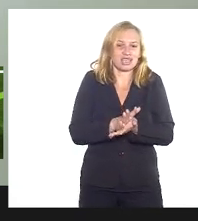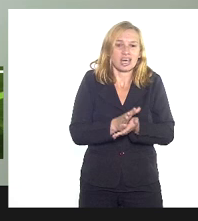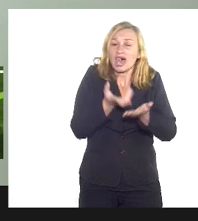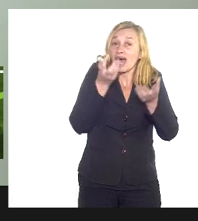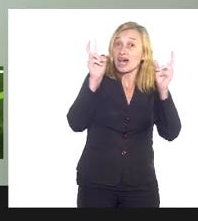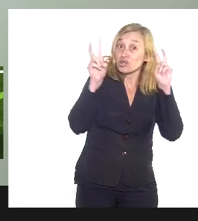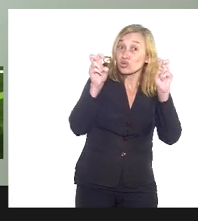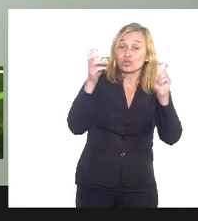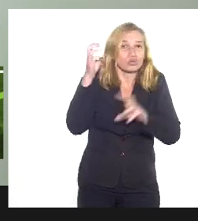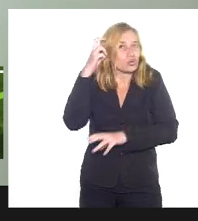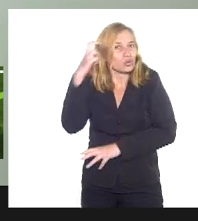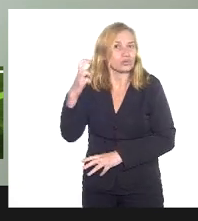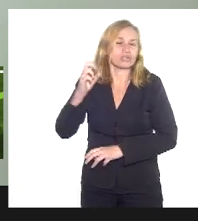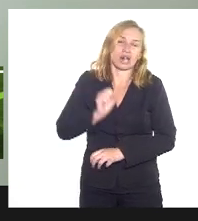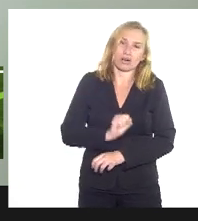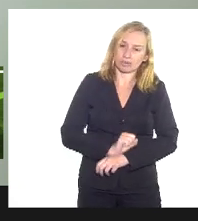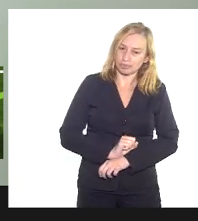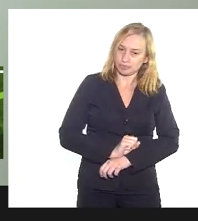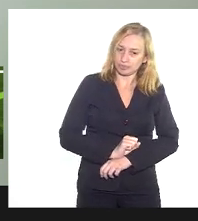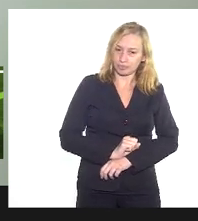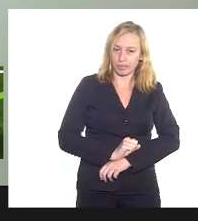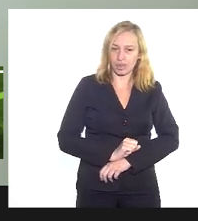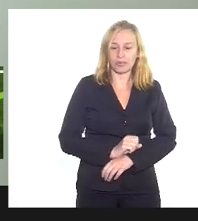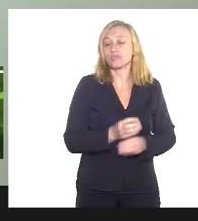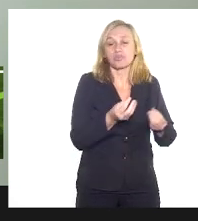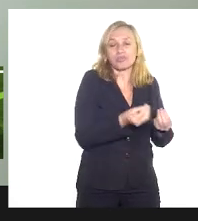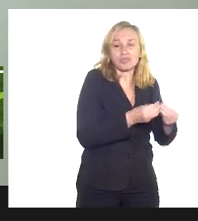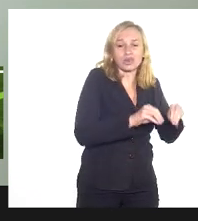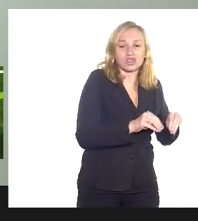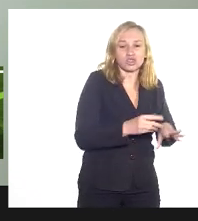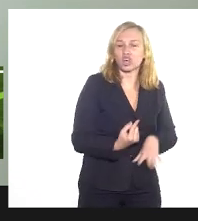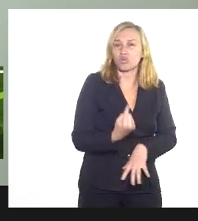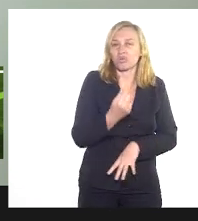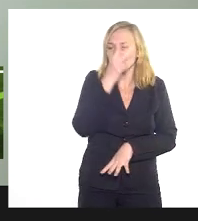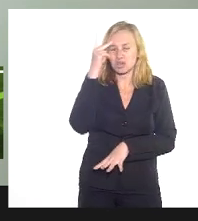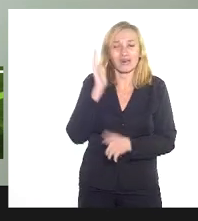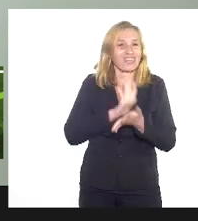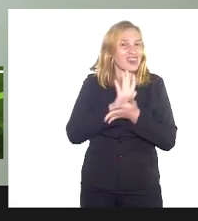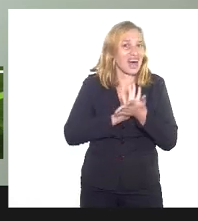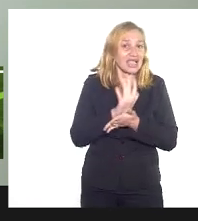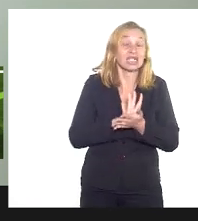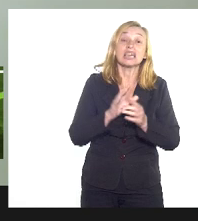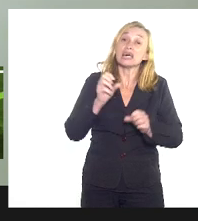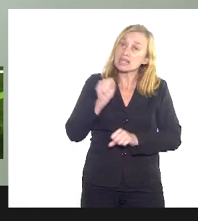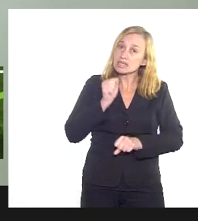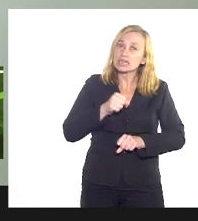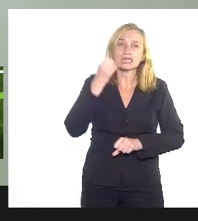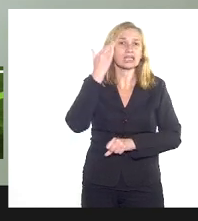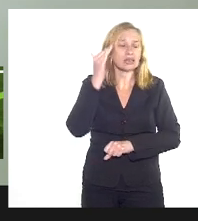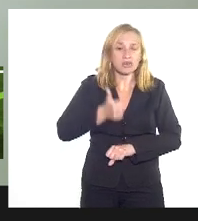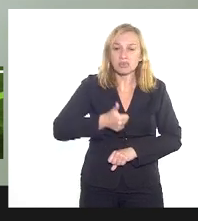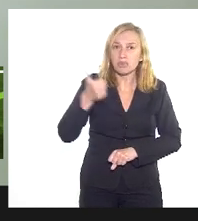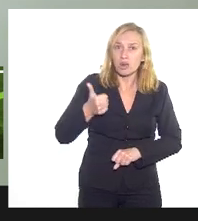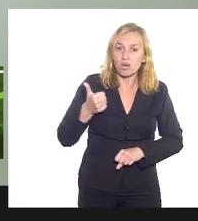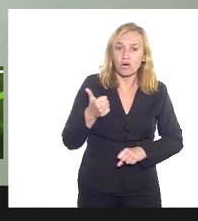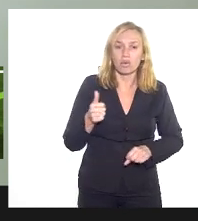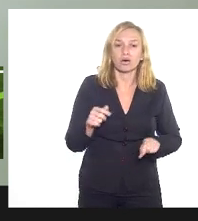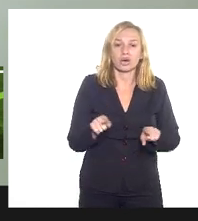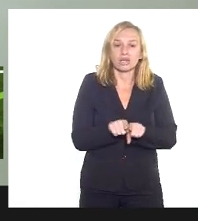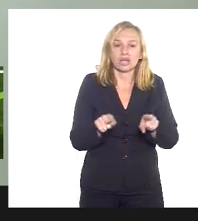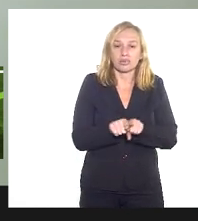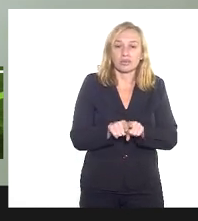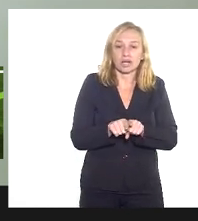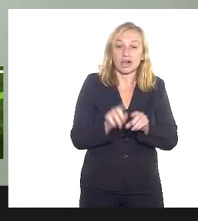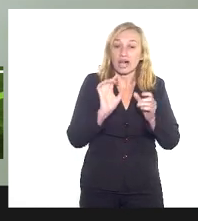isso não causa dano para ninguém, muito pelo contrário, causa um entendimento, e isso dá também para o